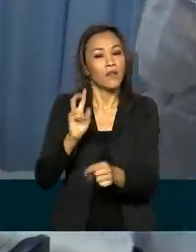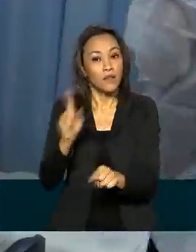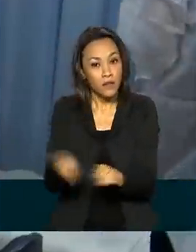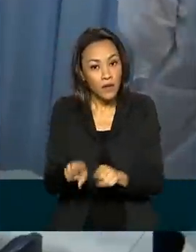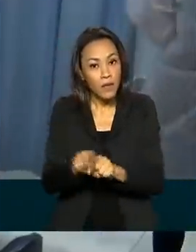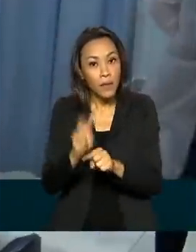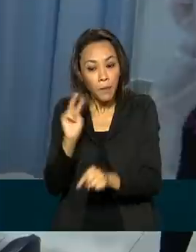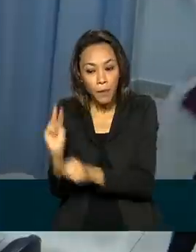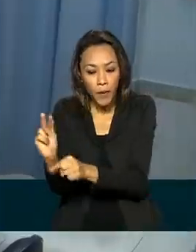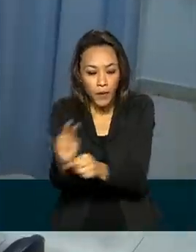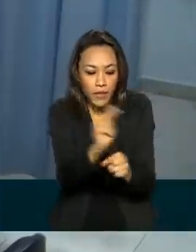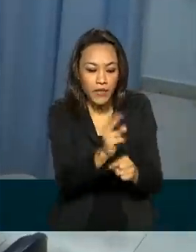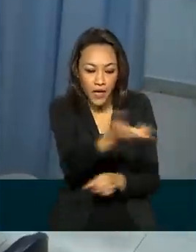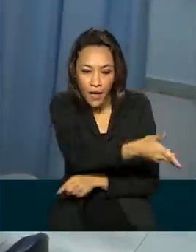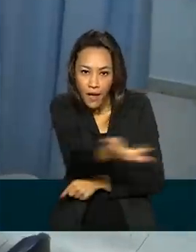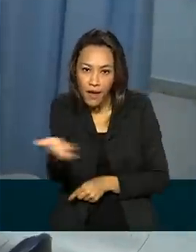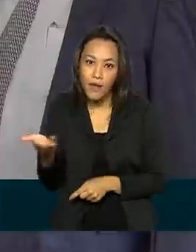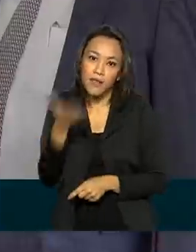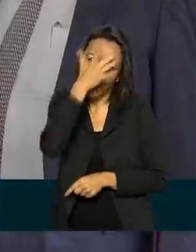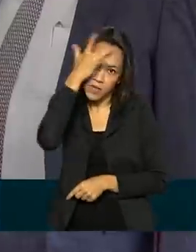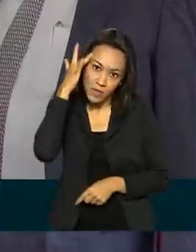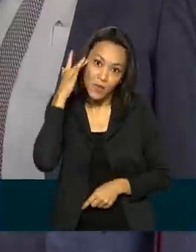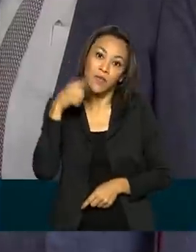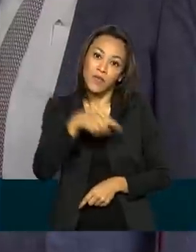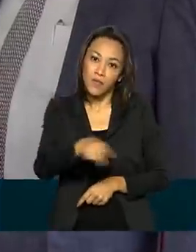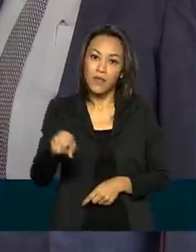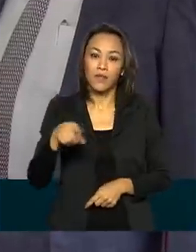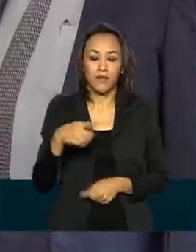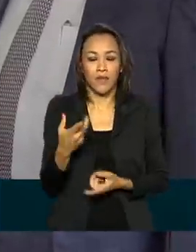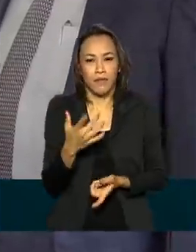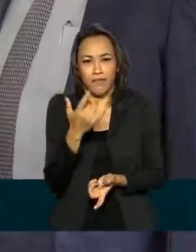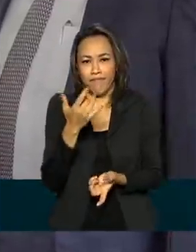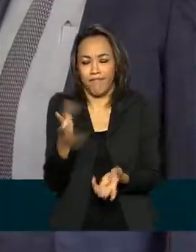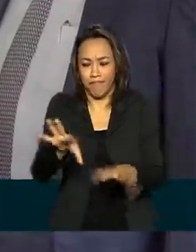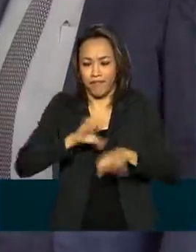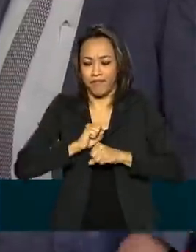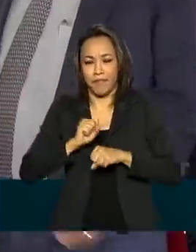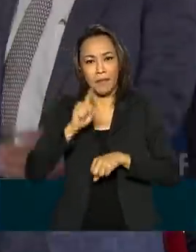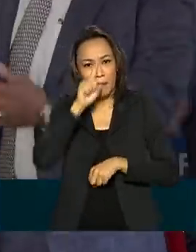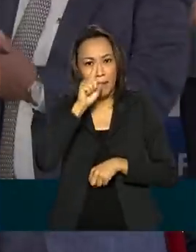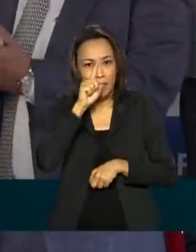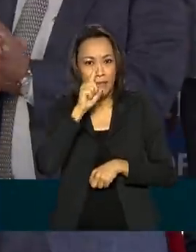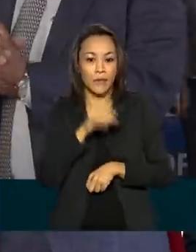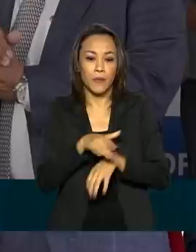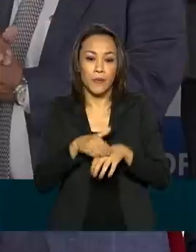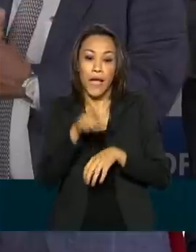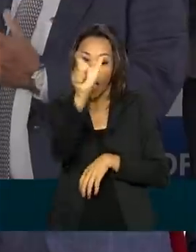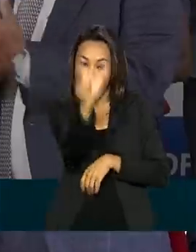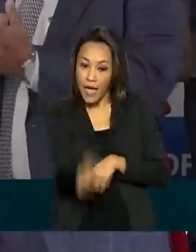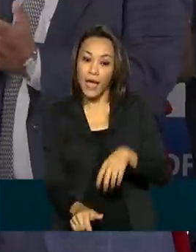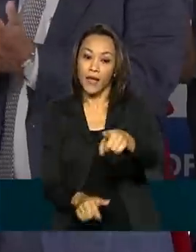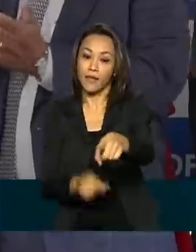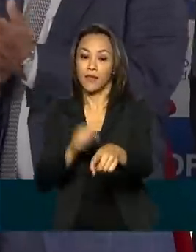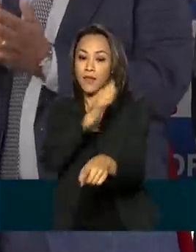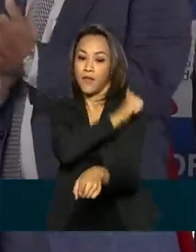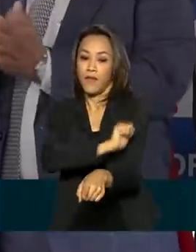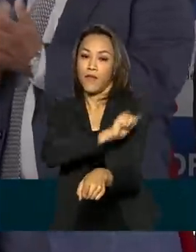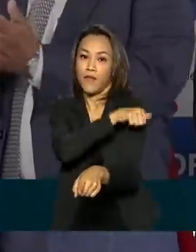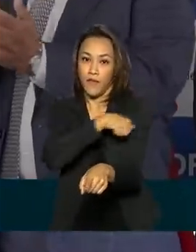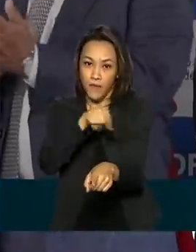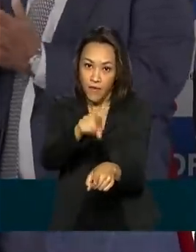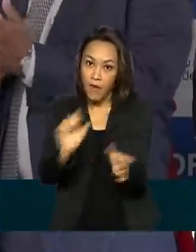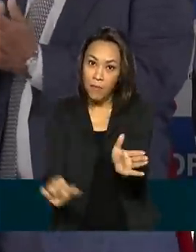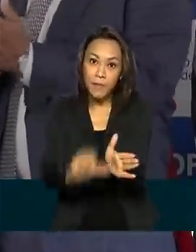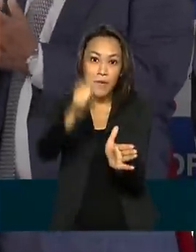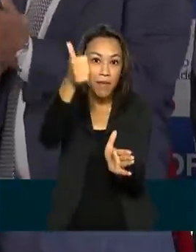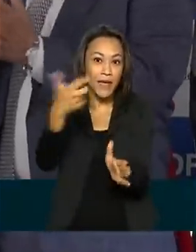cidadãos com mais risco para a doença. A enfermeira Lídia, da linha de frente do combate à Covid-19, foi a